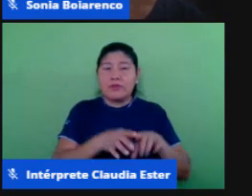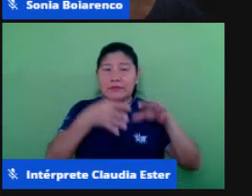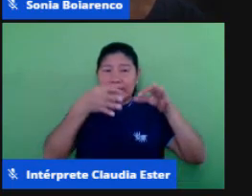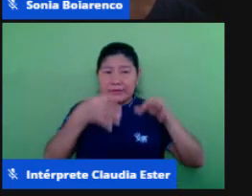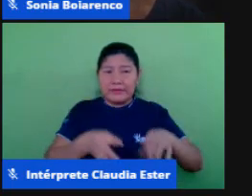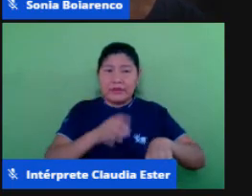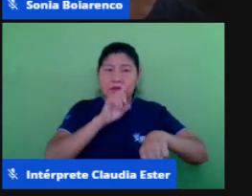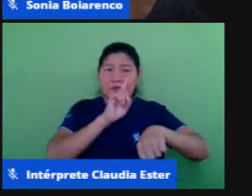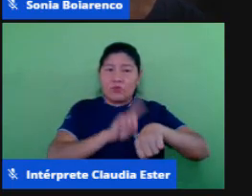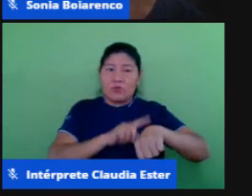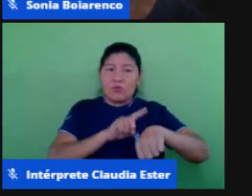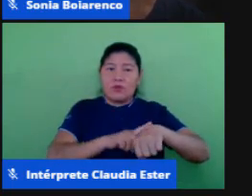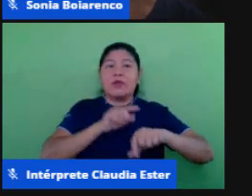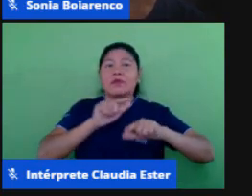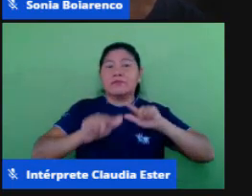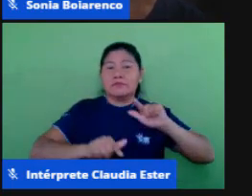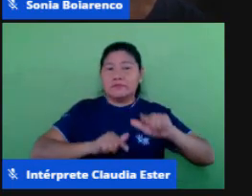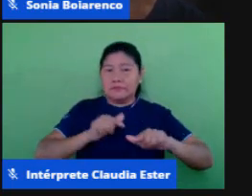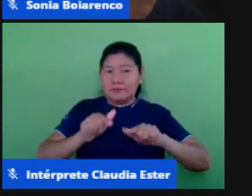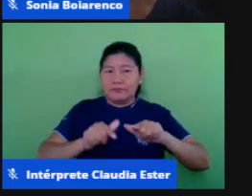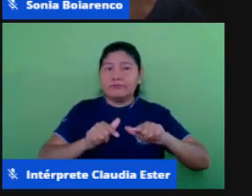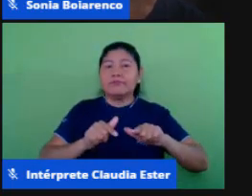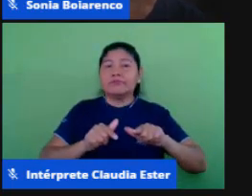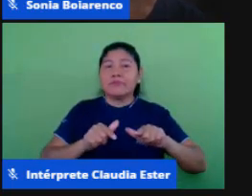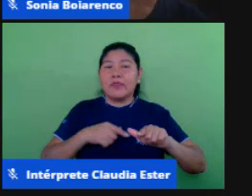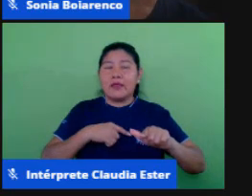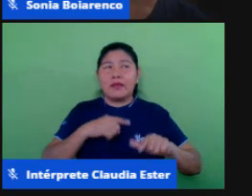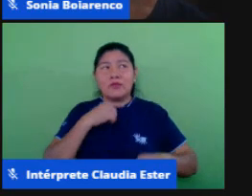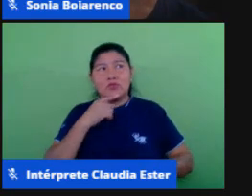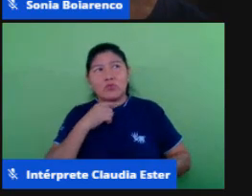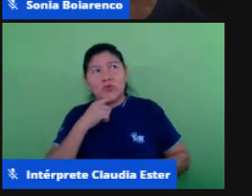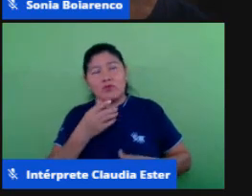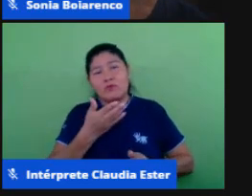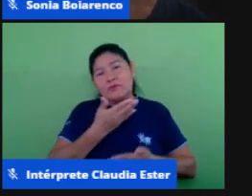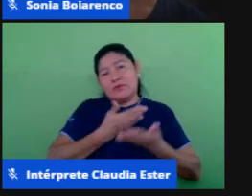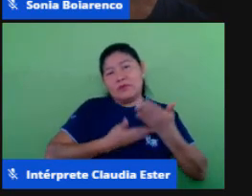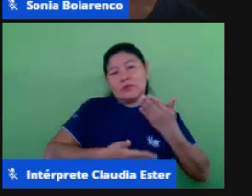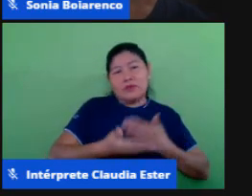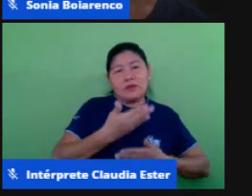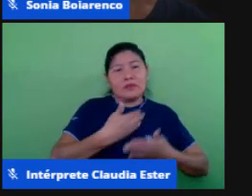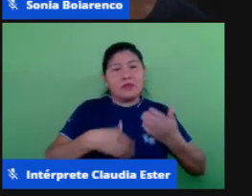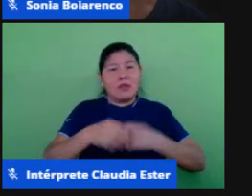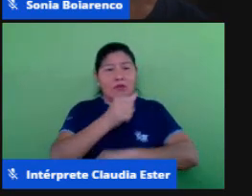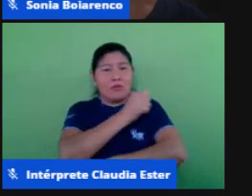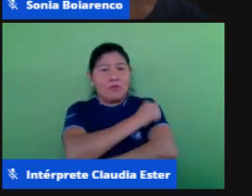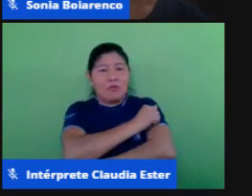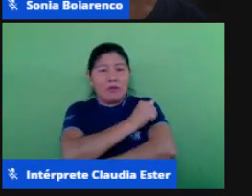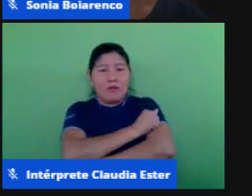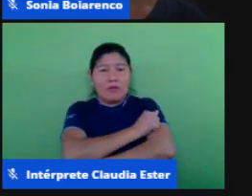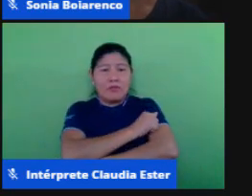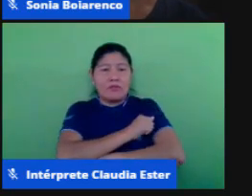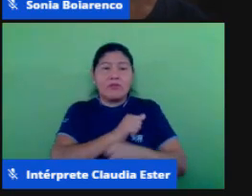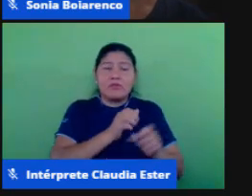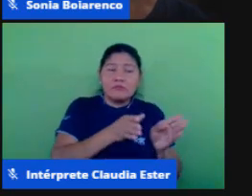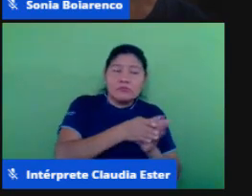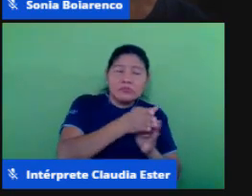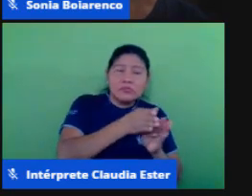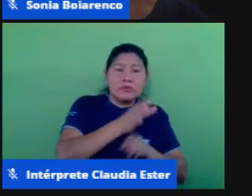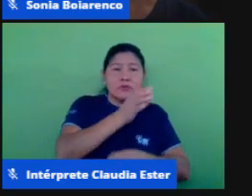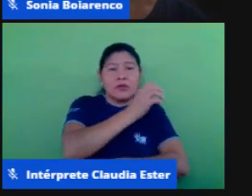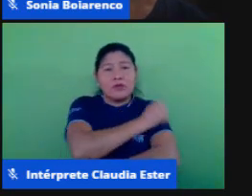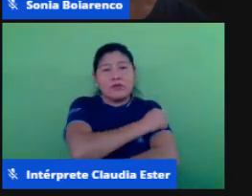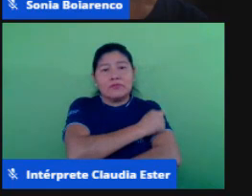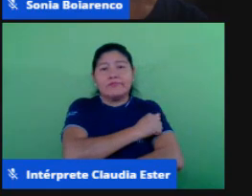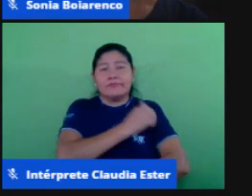seu período de trabalho tirando as dúvidas sendo o mediador desse conhecimento é claro que o